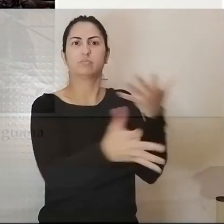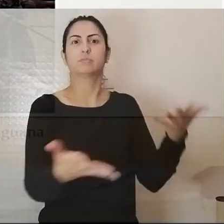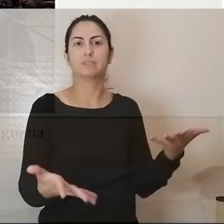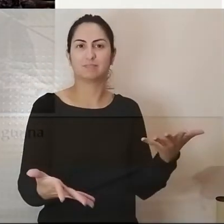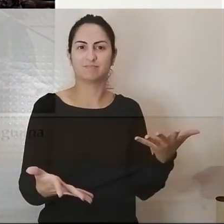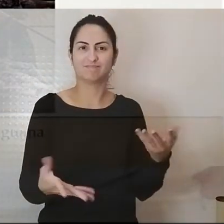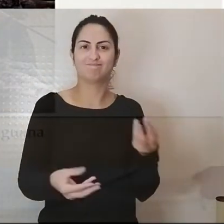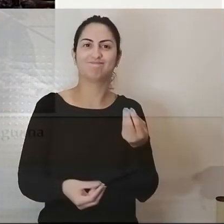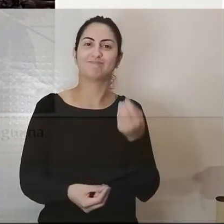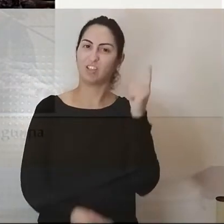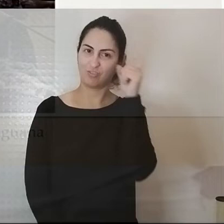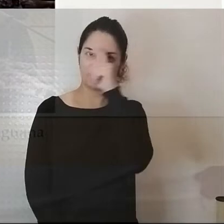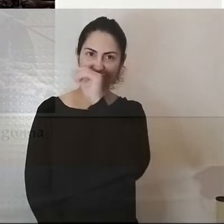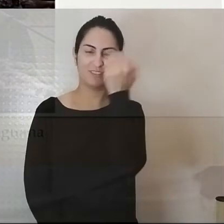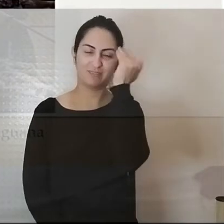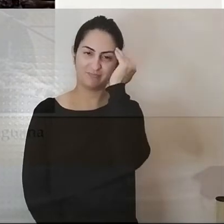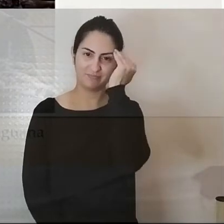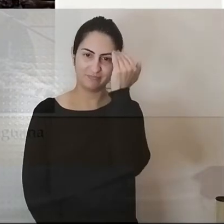também